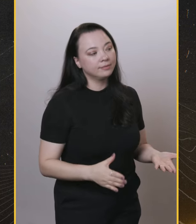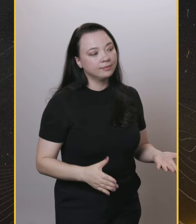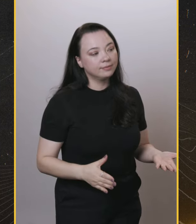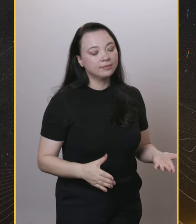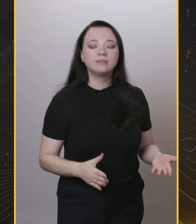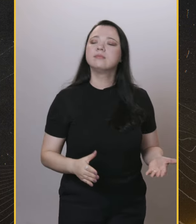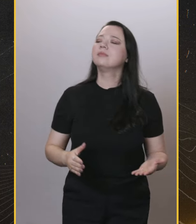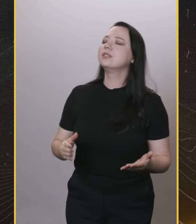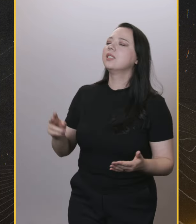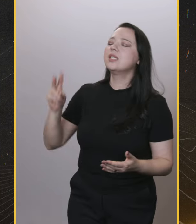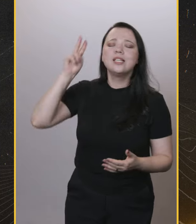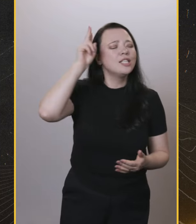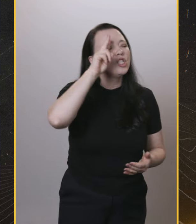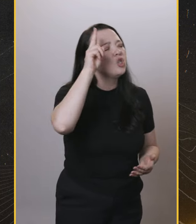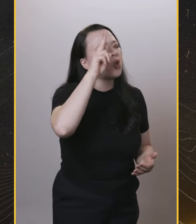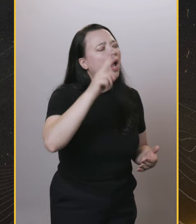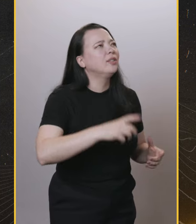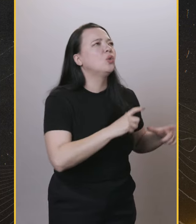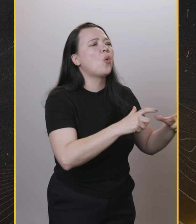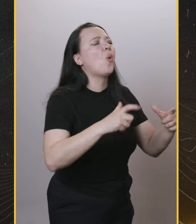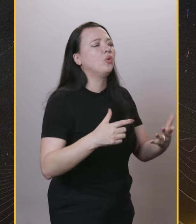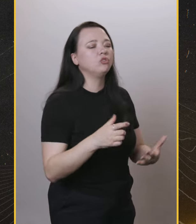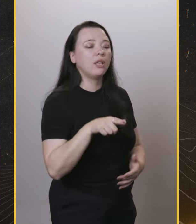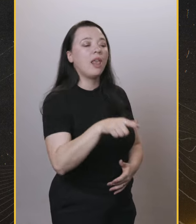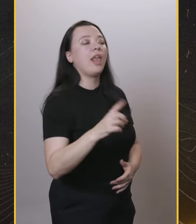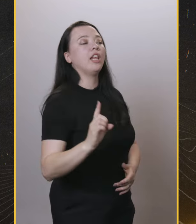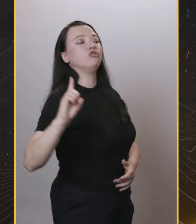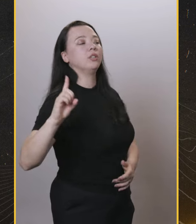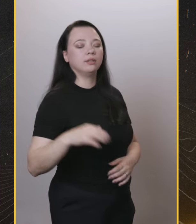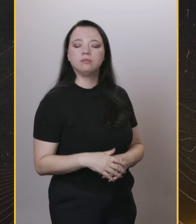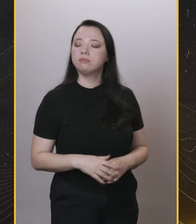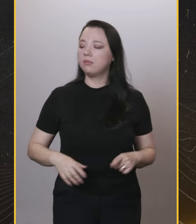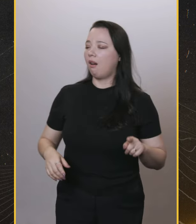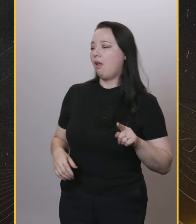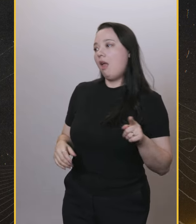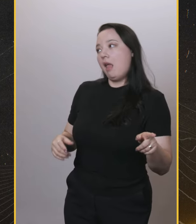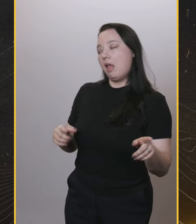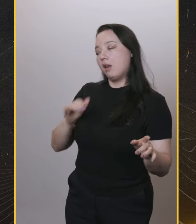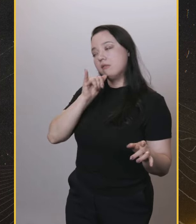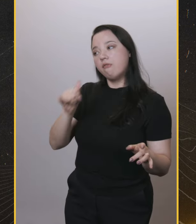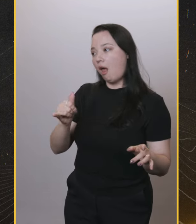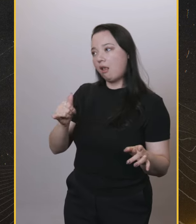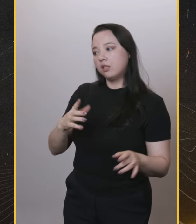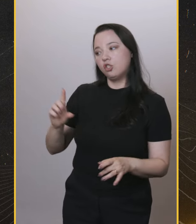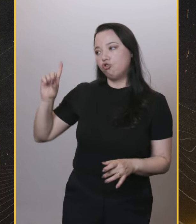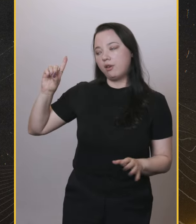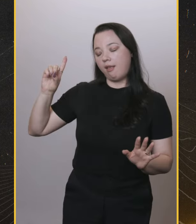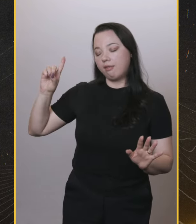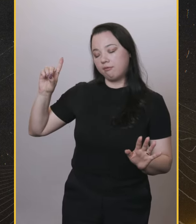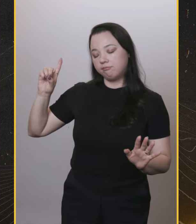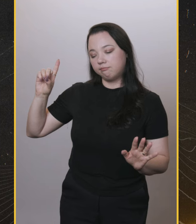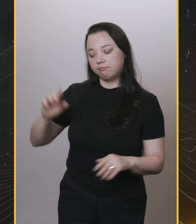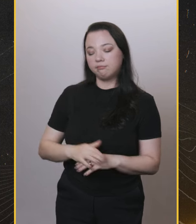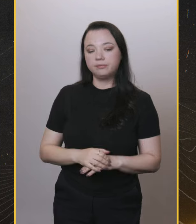está tentando... E assim, cara... Mas ele é de direita? Por que ele é de direita? Então, ele disputa a atenção do Bolsonaro contigo, por exemplo. Não. Sabe?